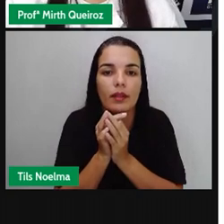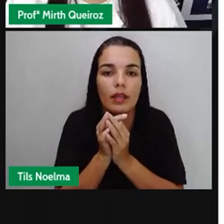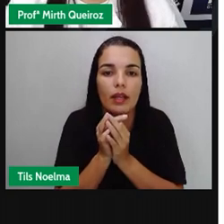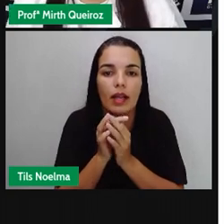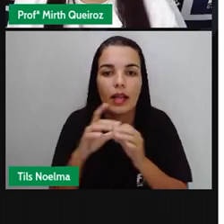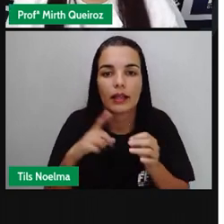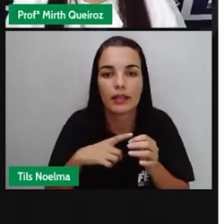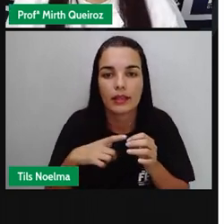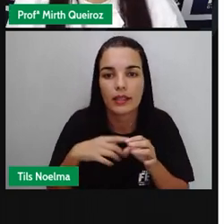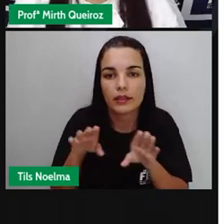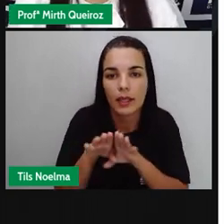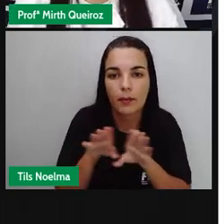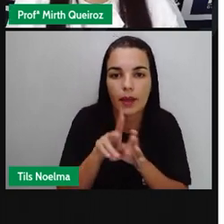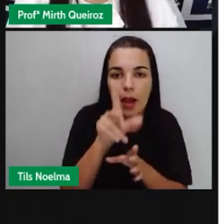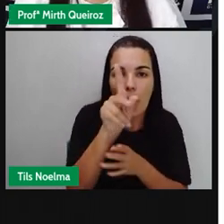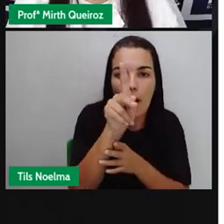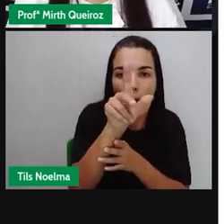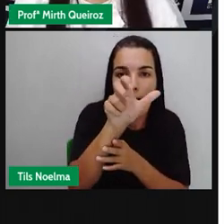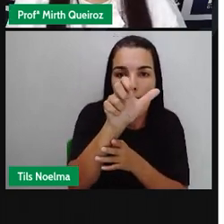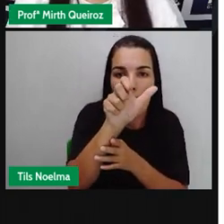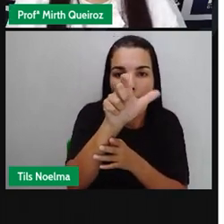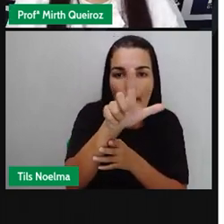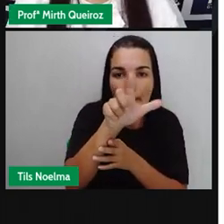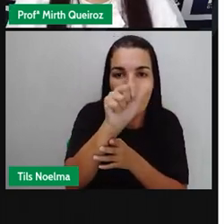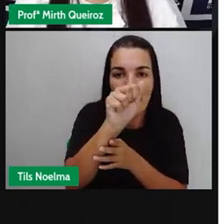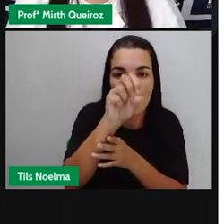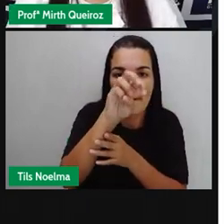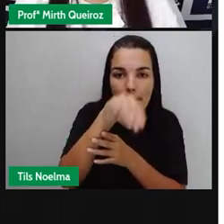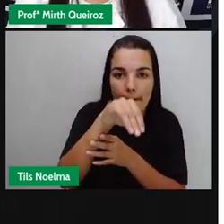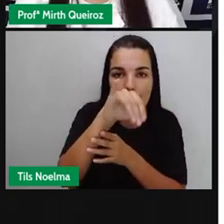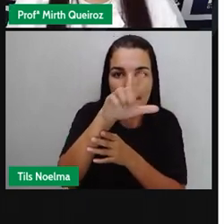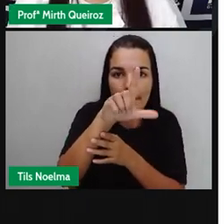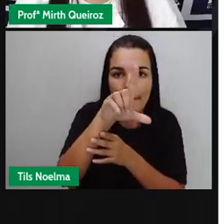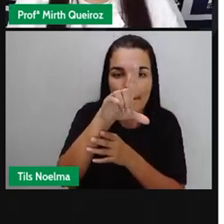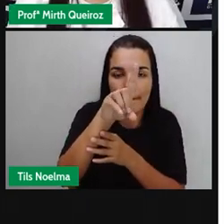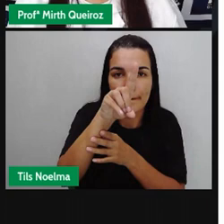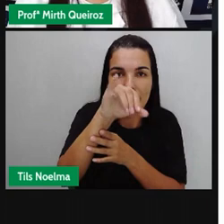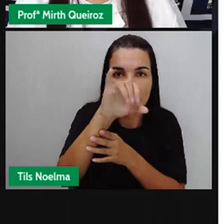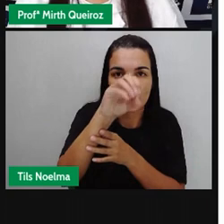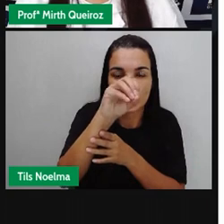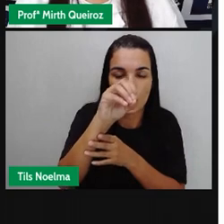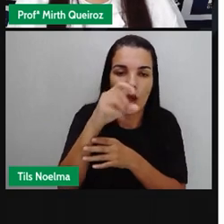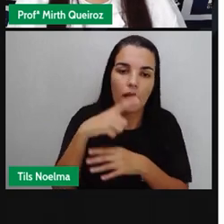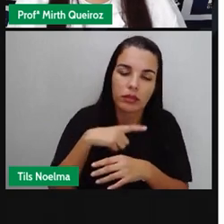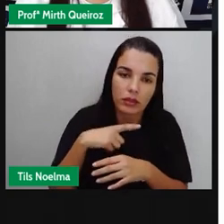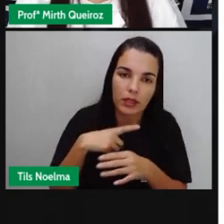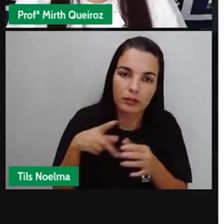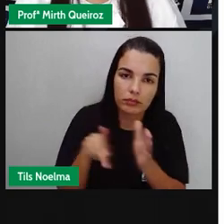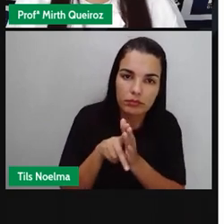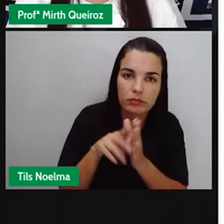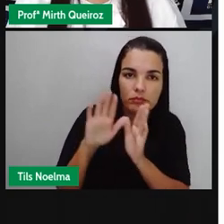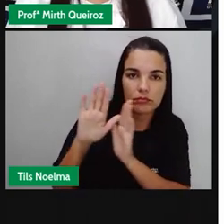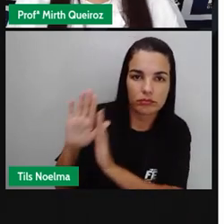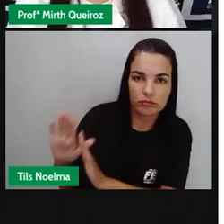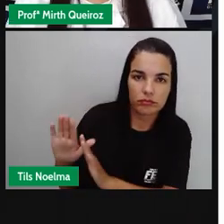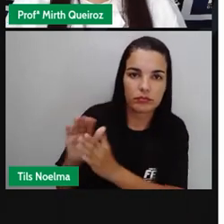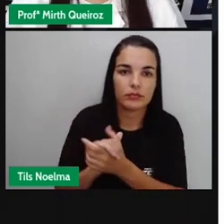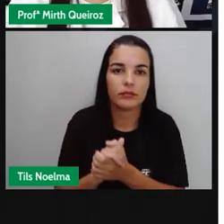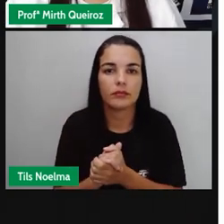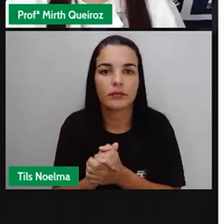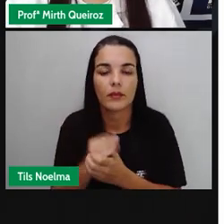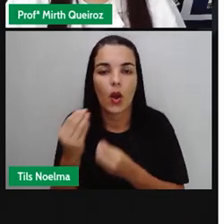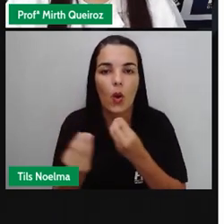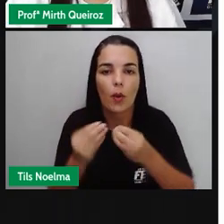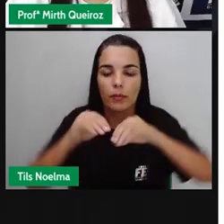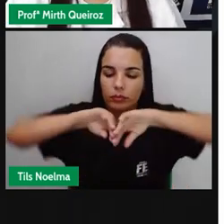o plasmídio. Aqui nós temos a organização celular desse micro-organismo. O